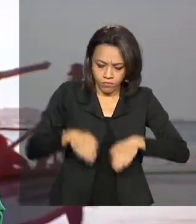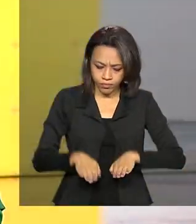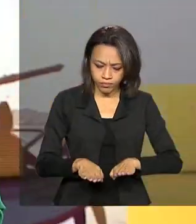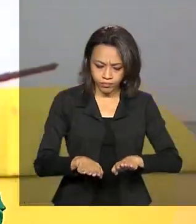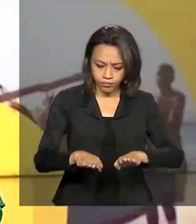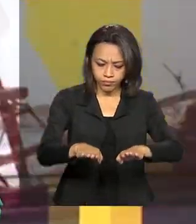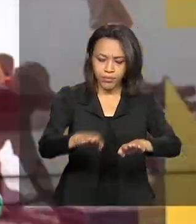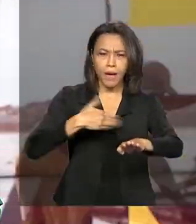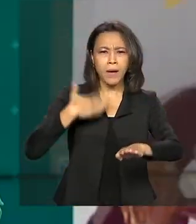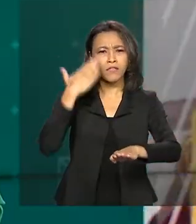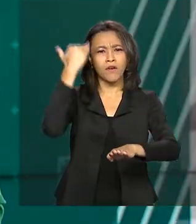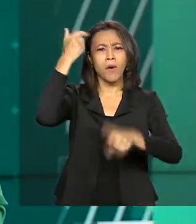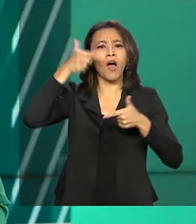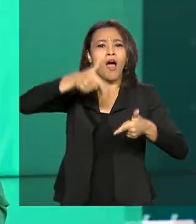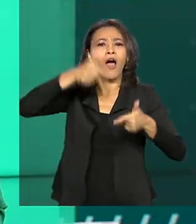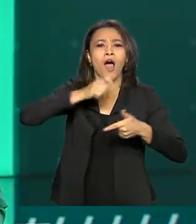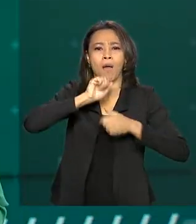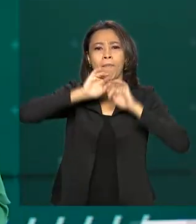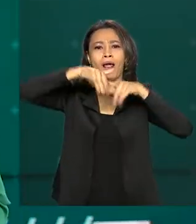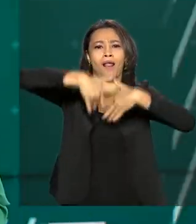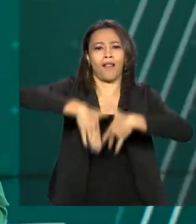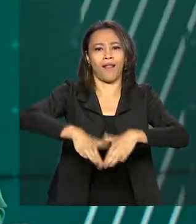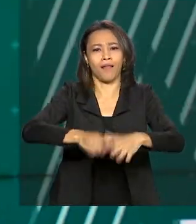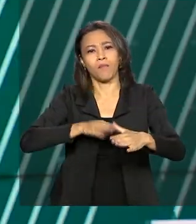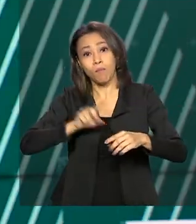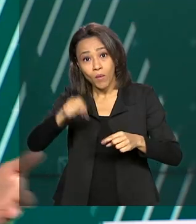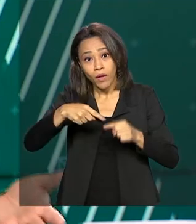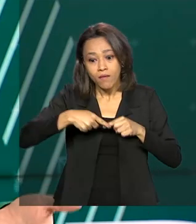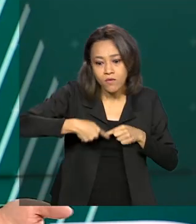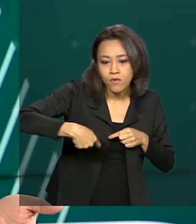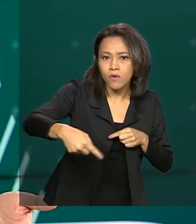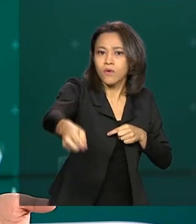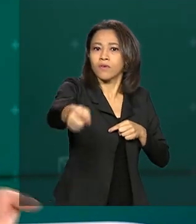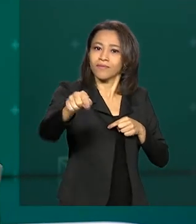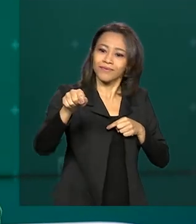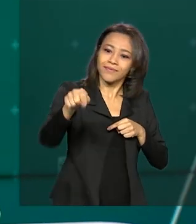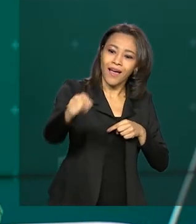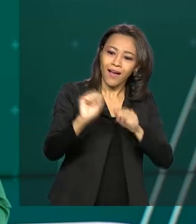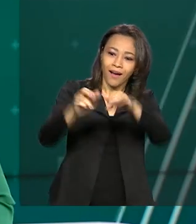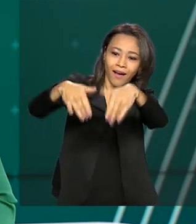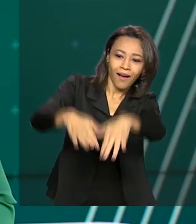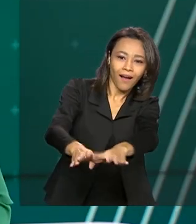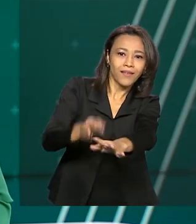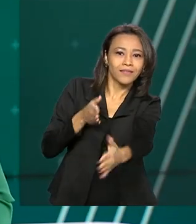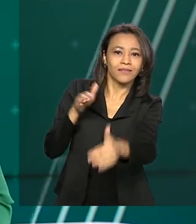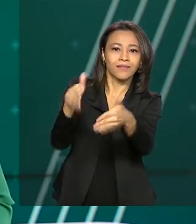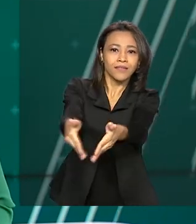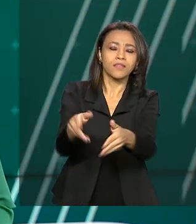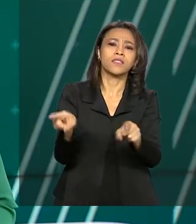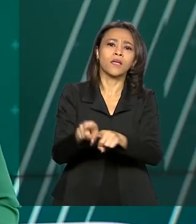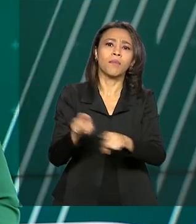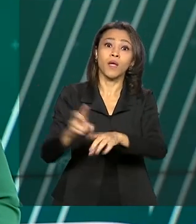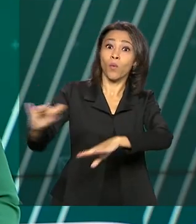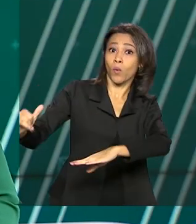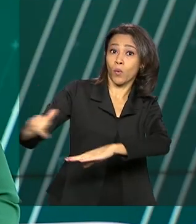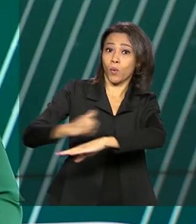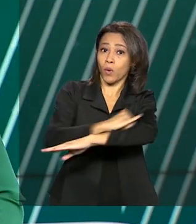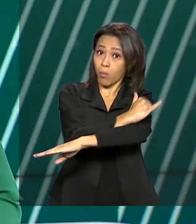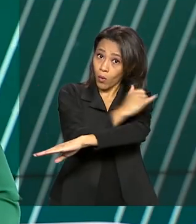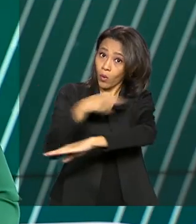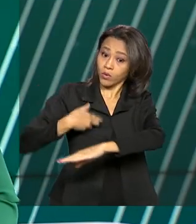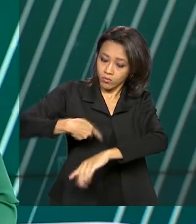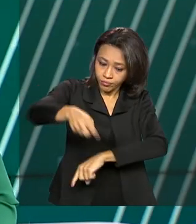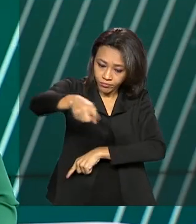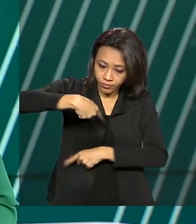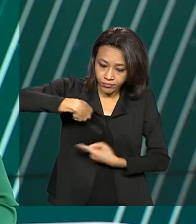Cataratas. A estrada, que será duplicada, dá acesso às cataratas do Iguaçu e ao Aeroporto Internacional de Foz. Os